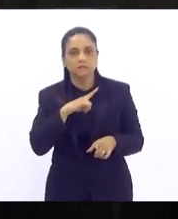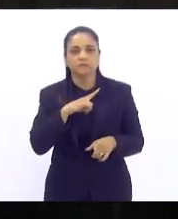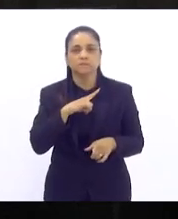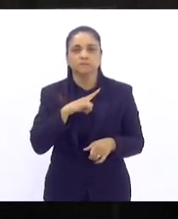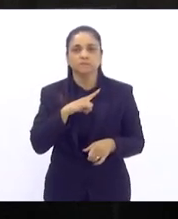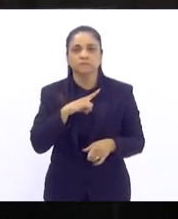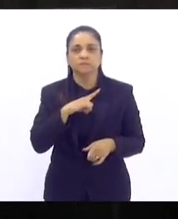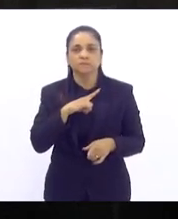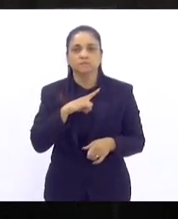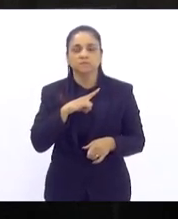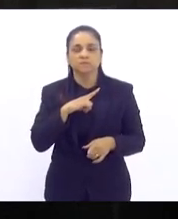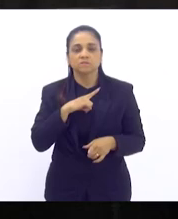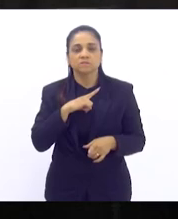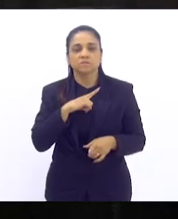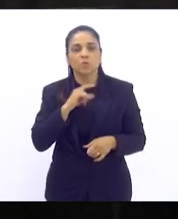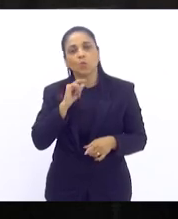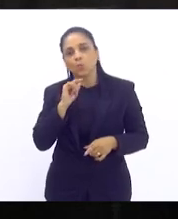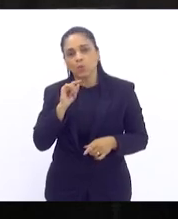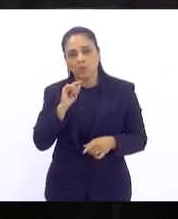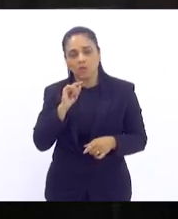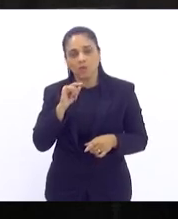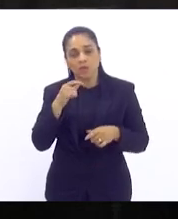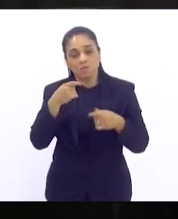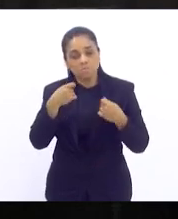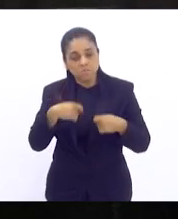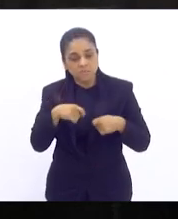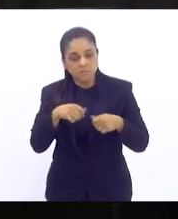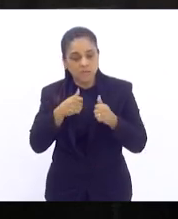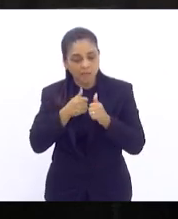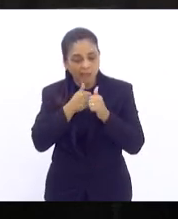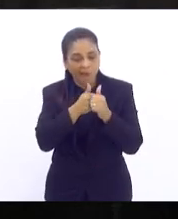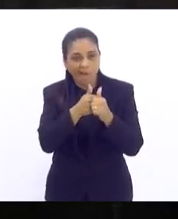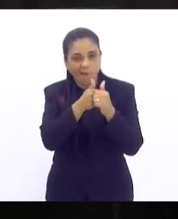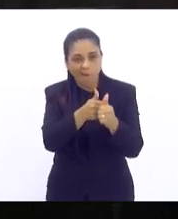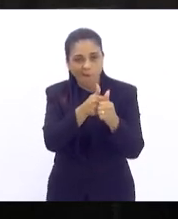a necessidade de acompanhar as intervenções